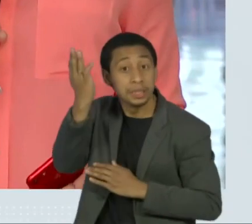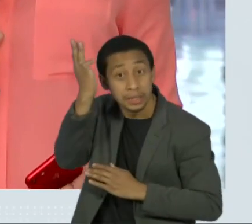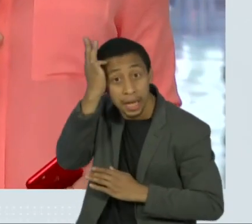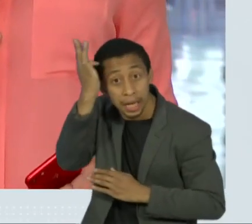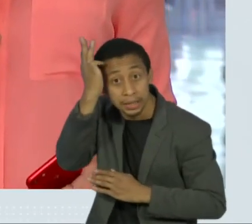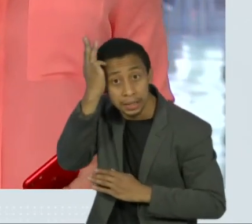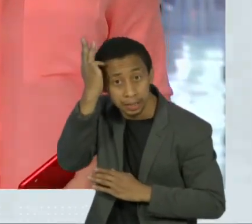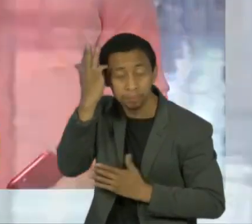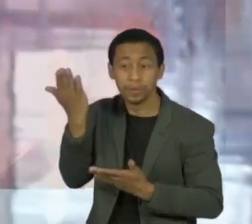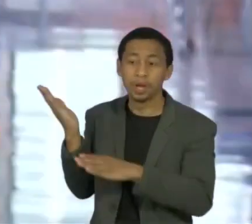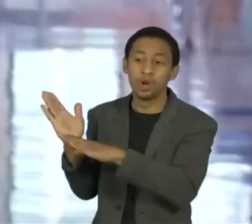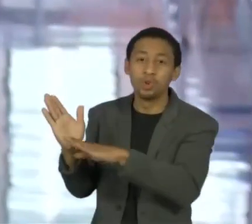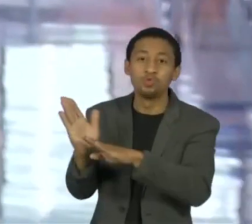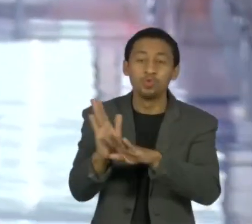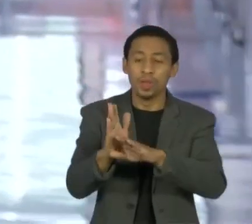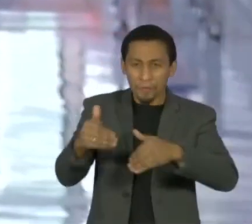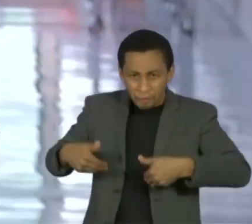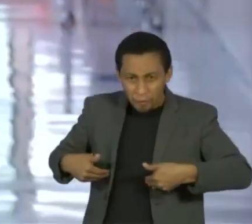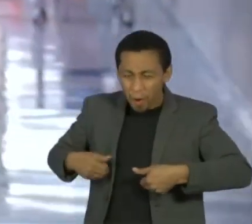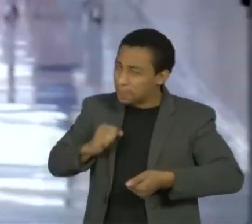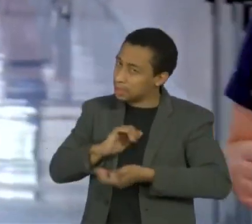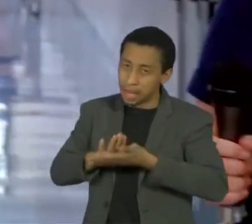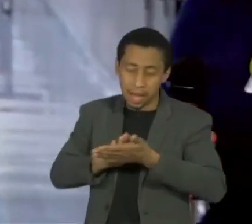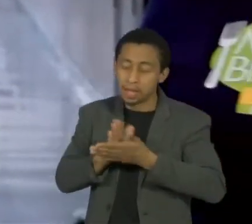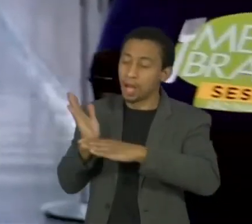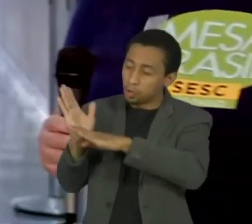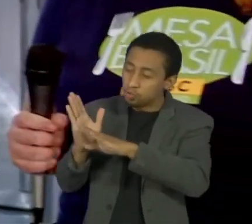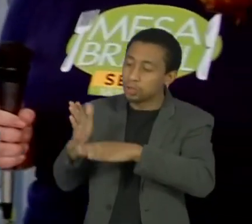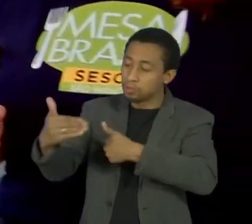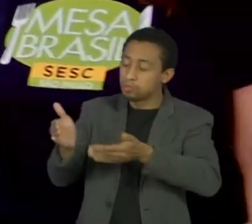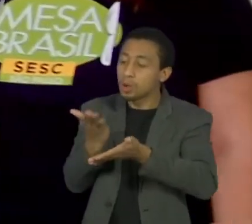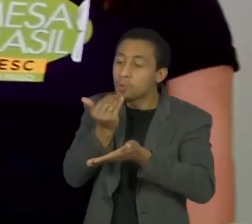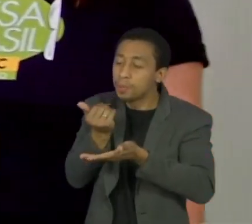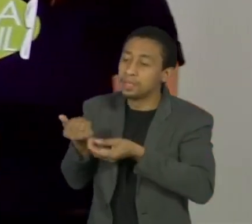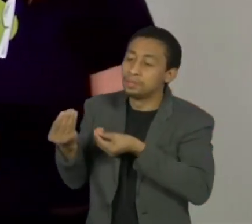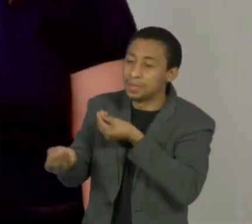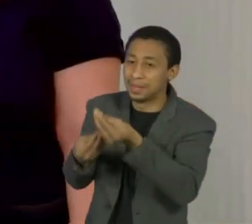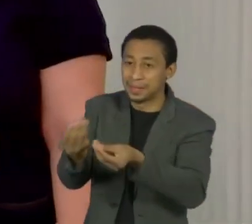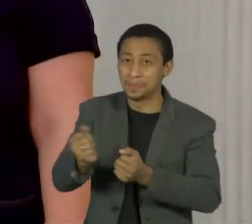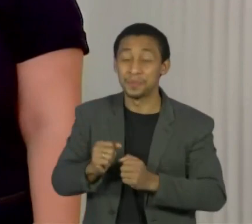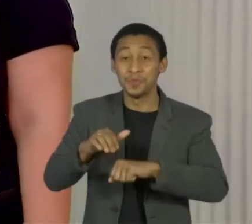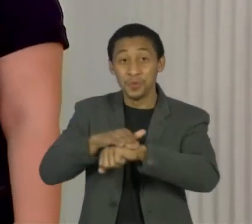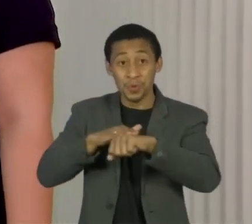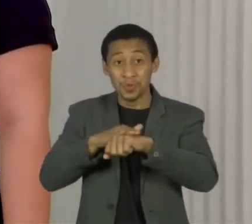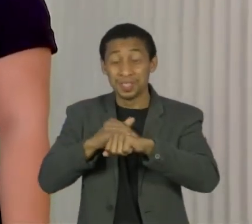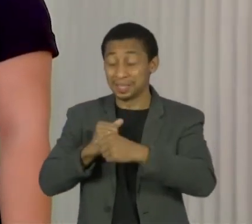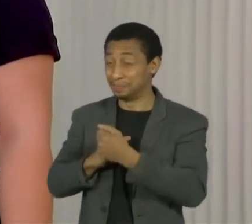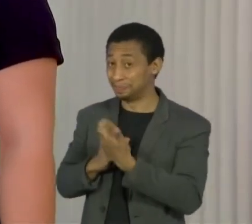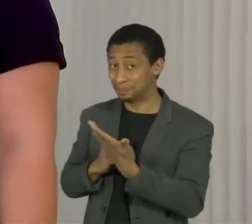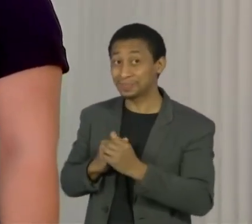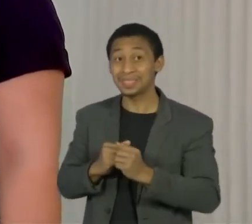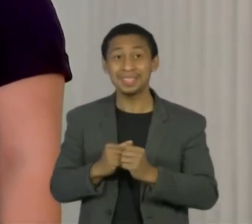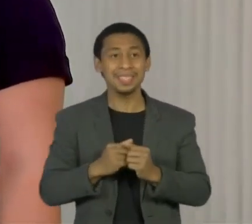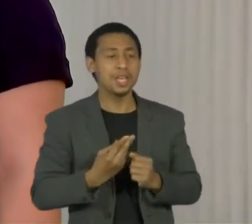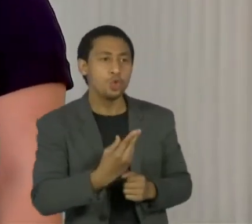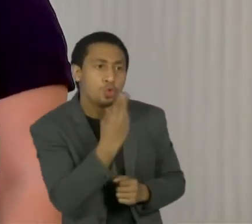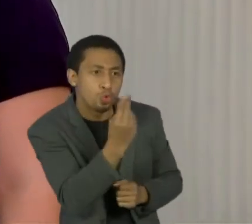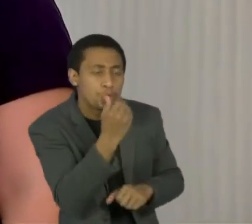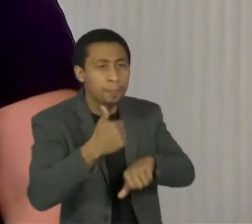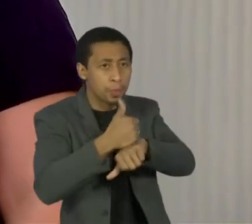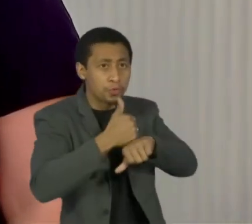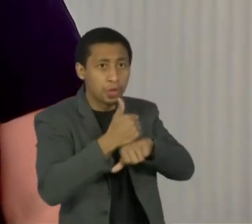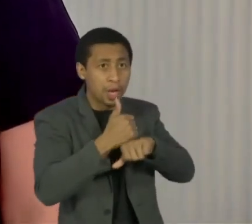e o desperdício. Eu vou conversar agora com a Sheila Travain, que é nutricionista e coordenadora do Mesa Brasil no Sesc Unidade